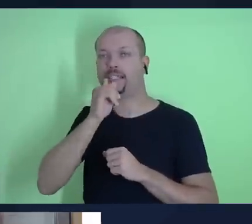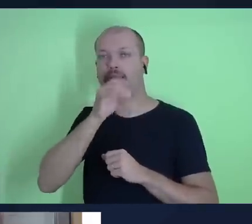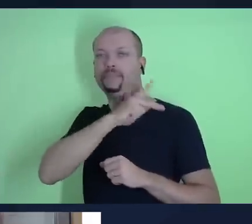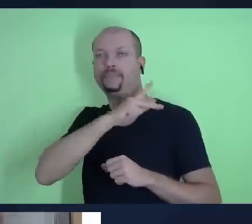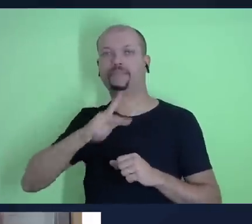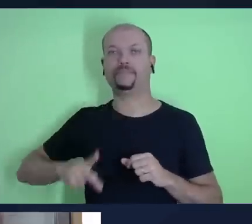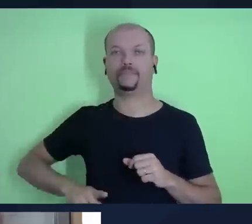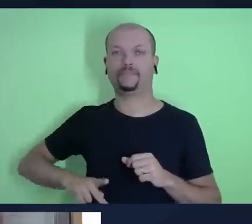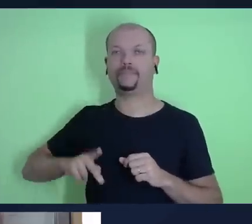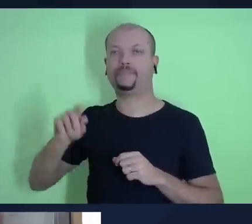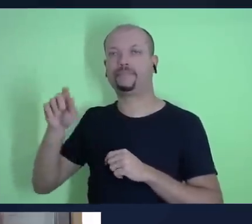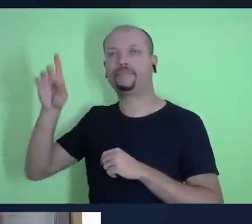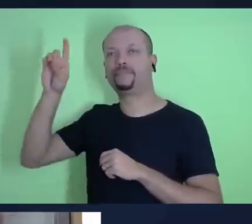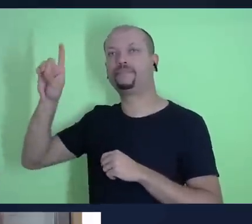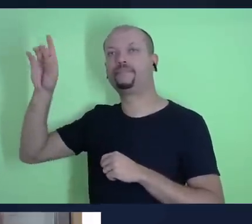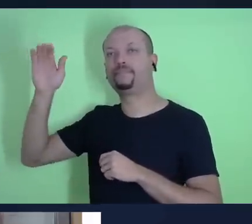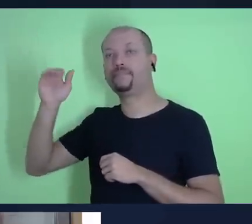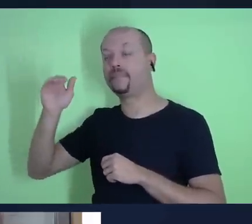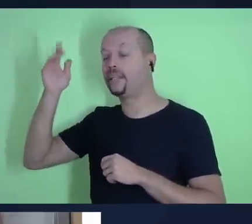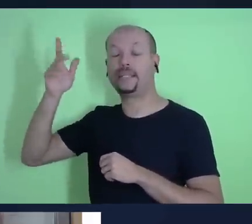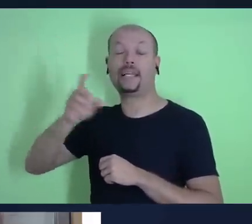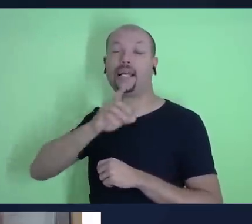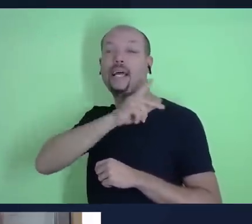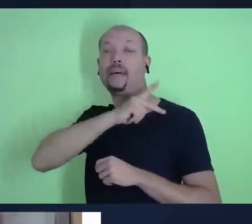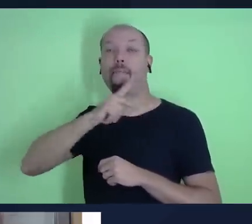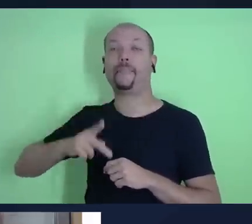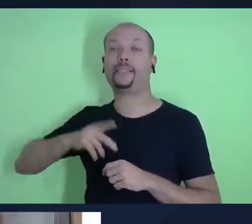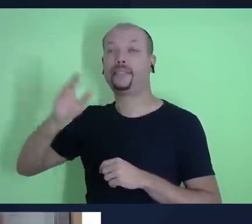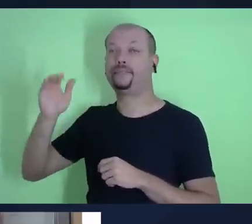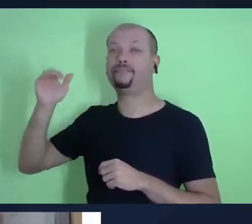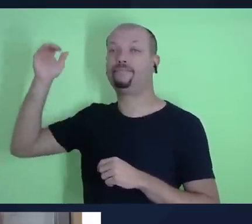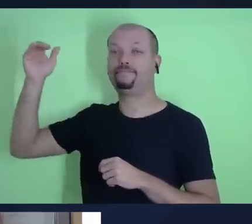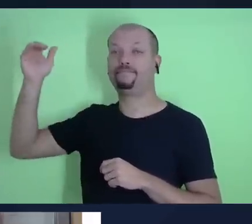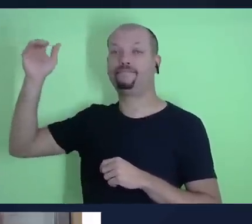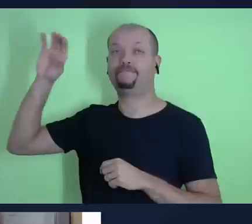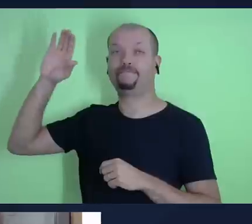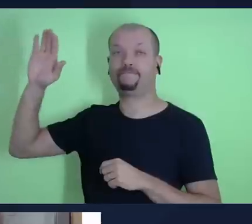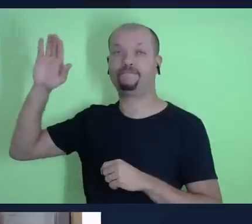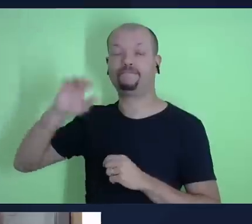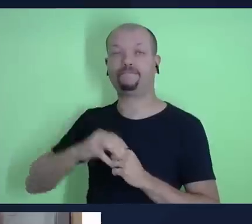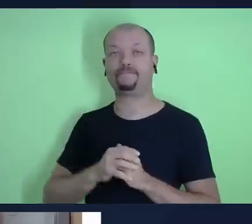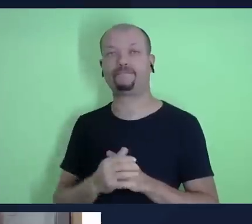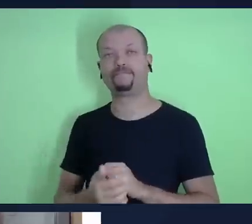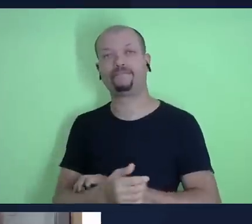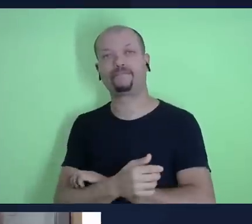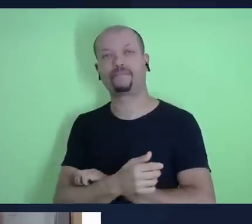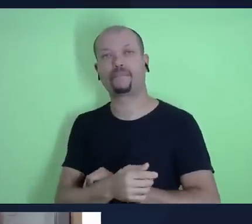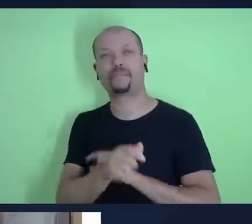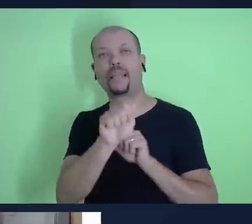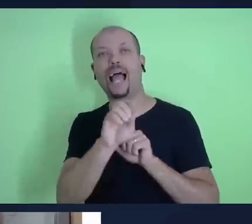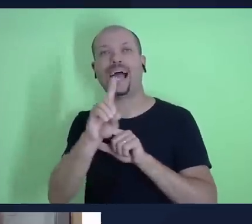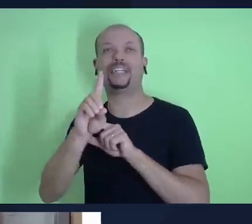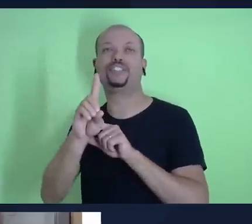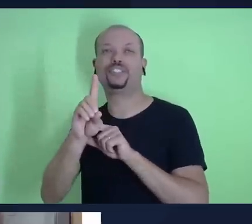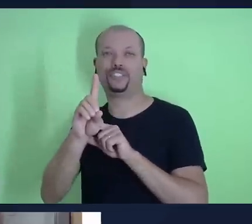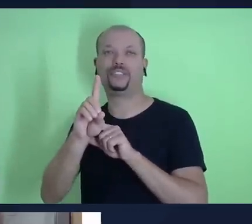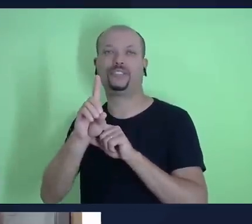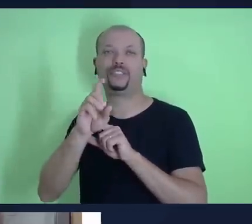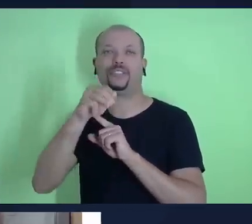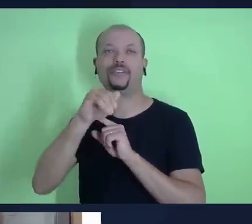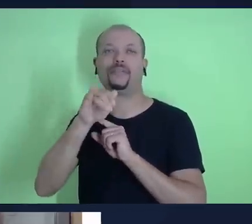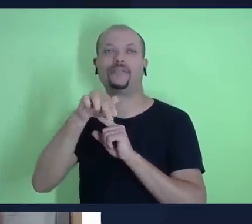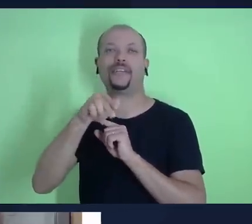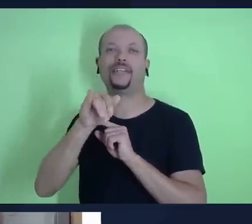indica junto de como se fosse quase uma preposição então administrar quer dizer que